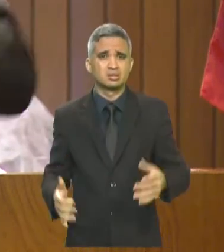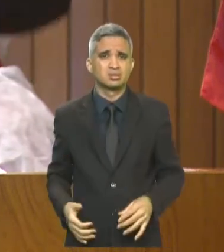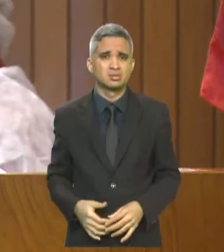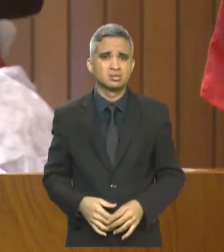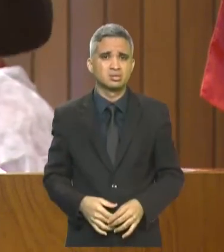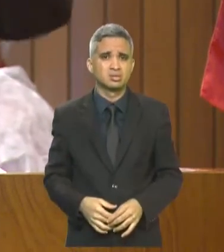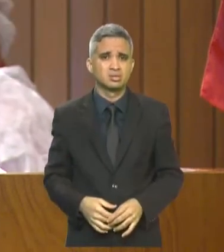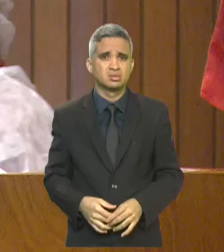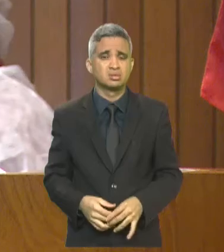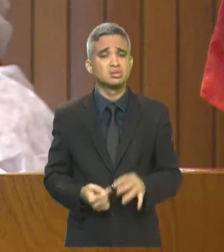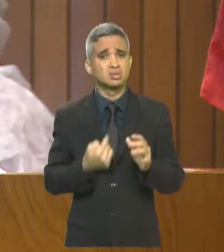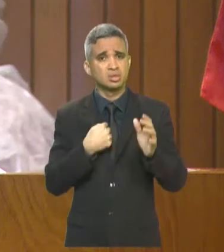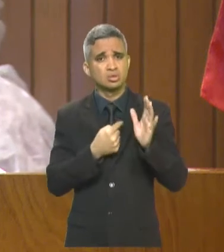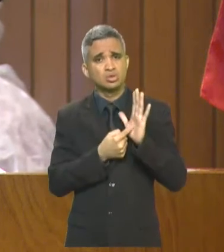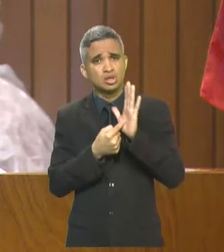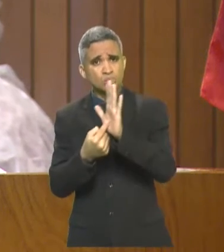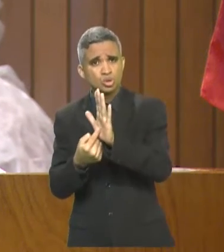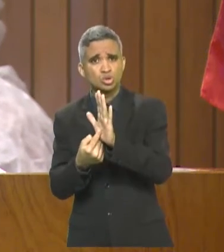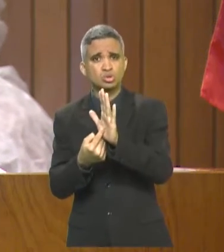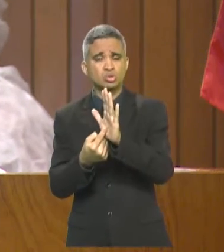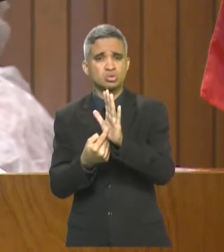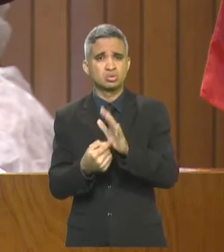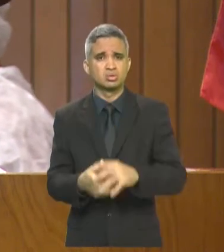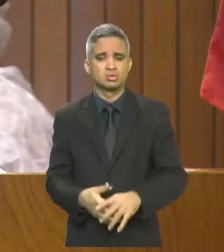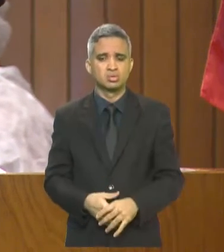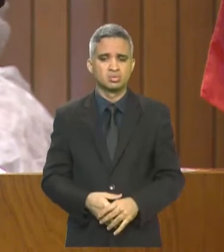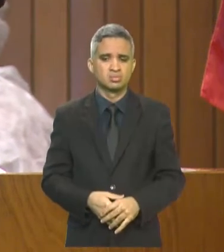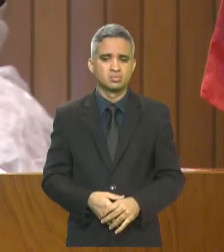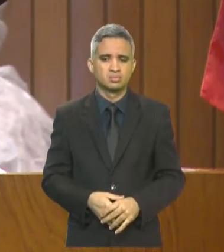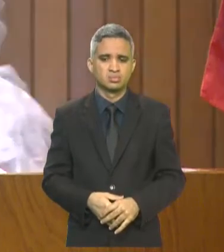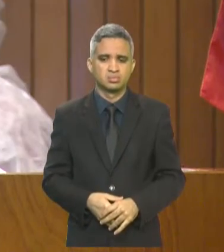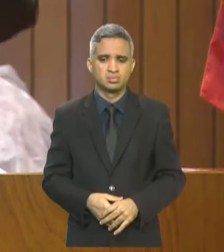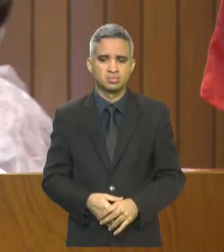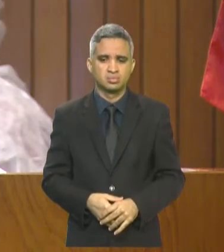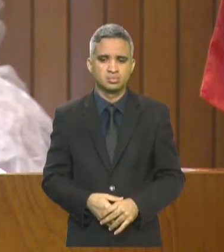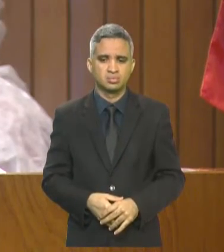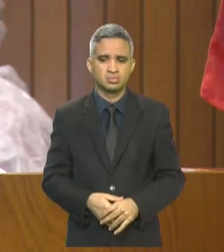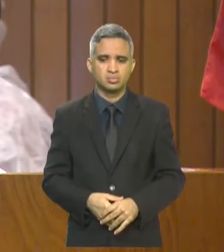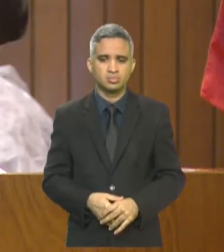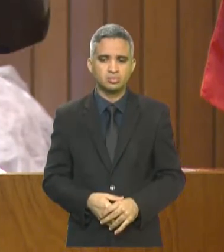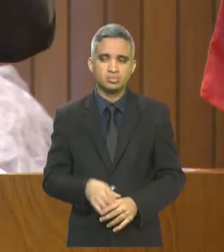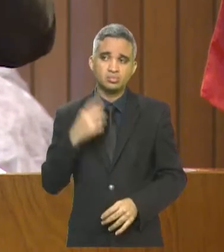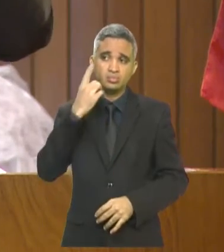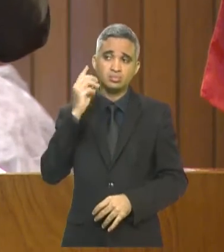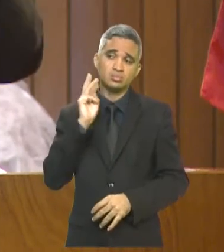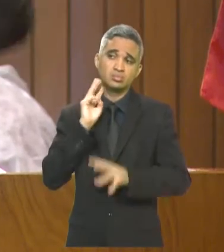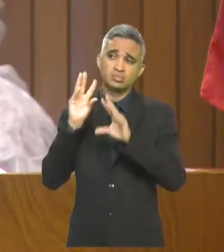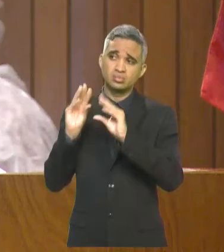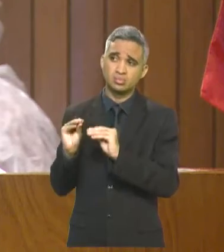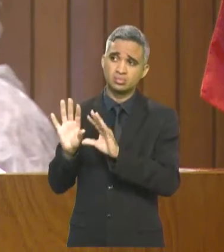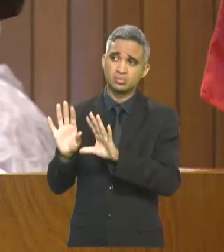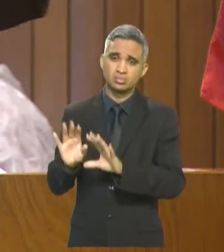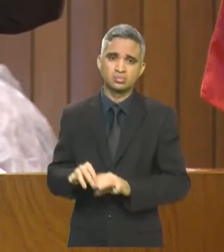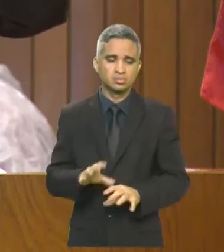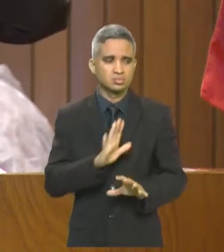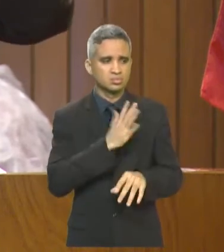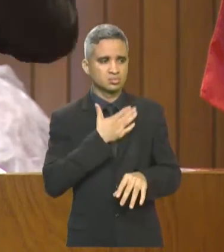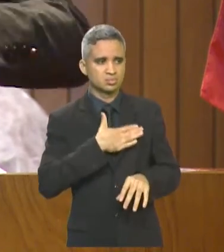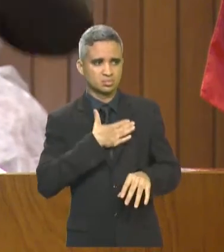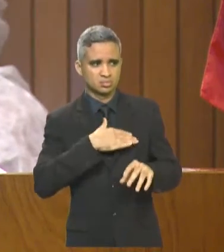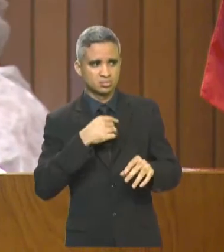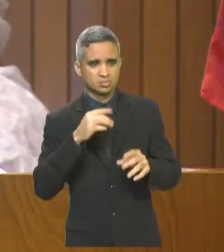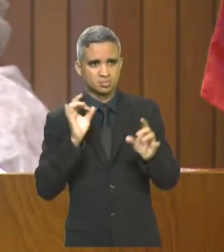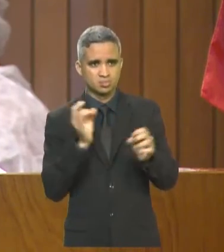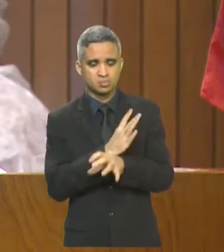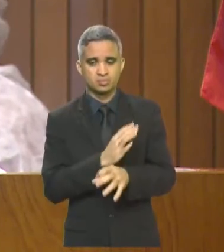caminho. Nós criticamos... Vou concluir, senhor presidente. Nós criticamos, nós fiscalizamos,